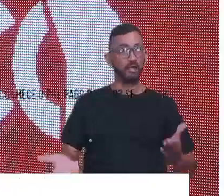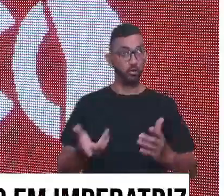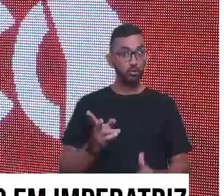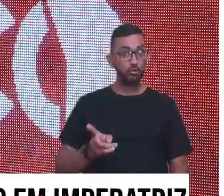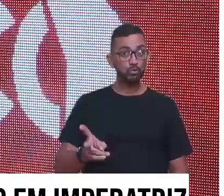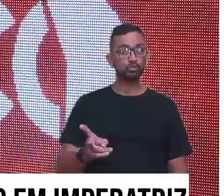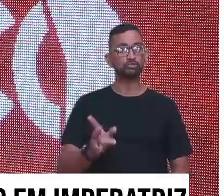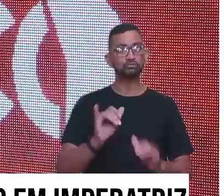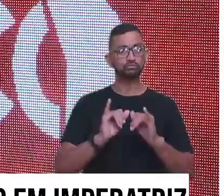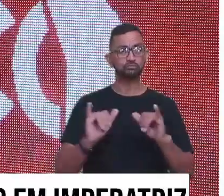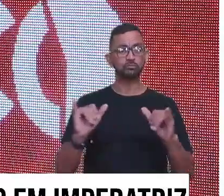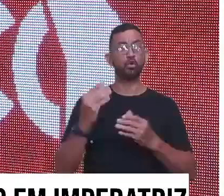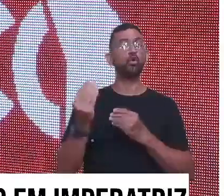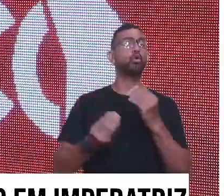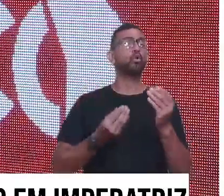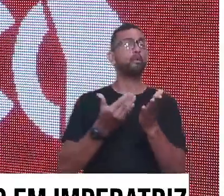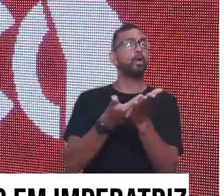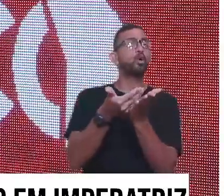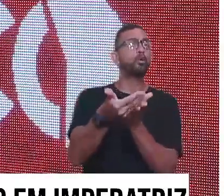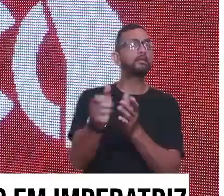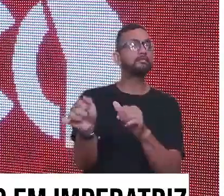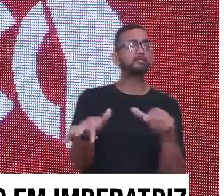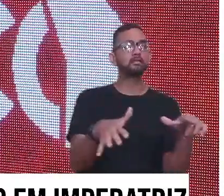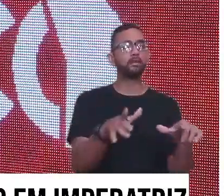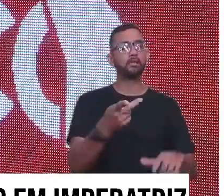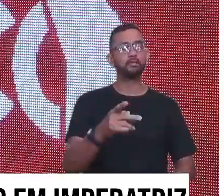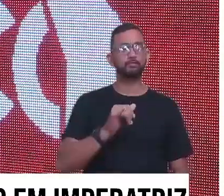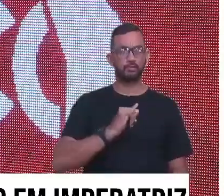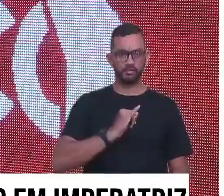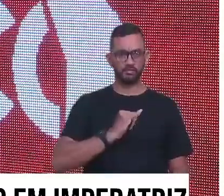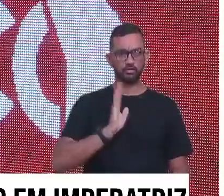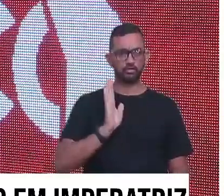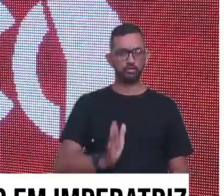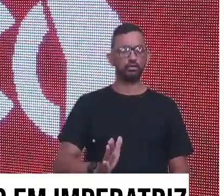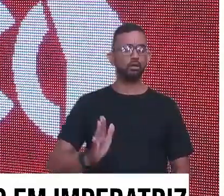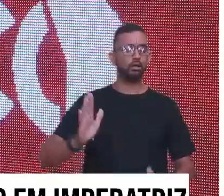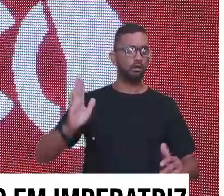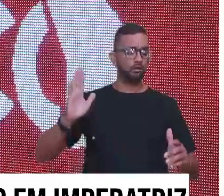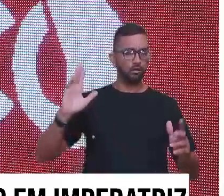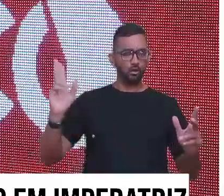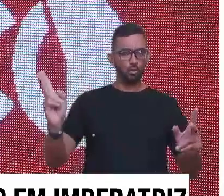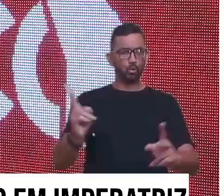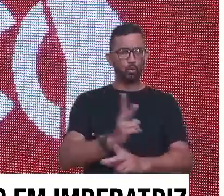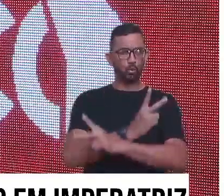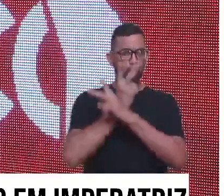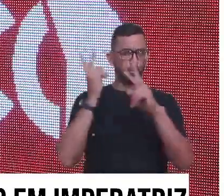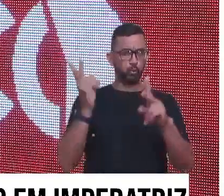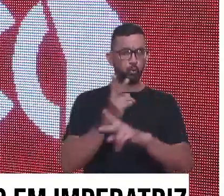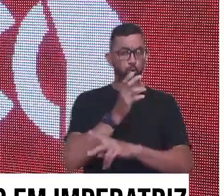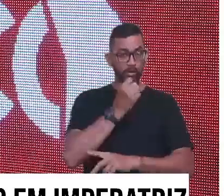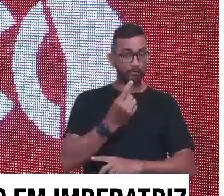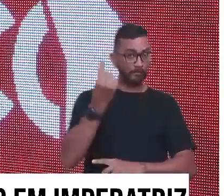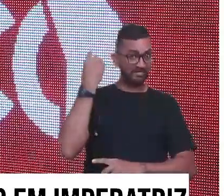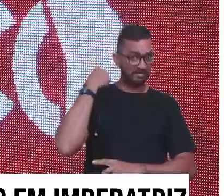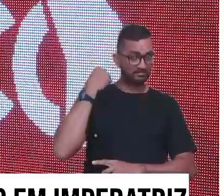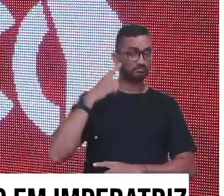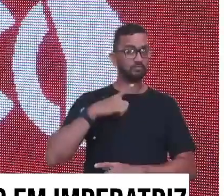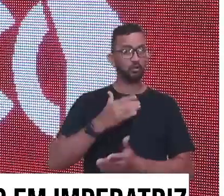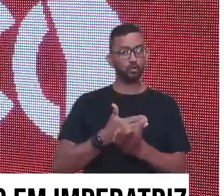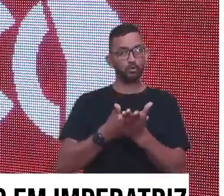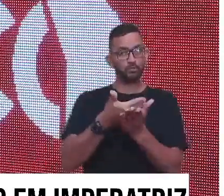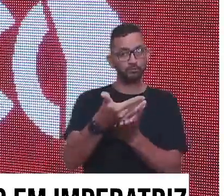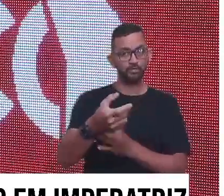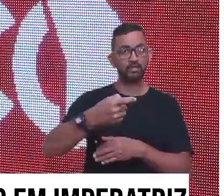Vamos seguir agora, gente, atualizando como é que começa essa semana em Imperatriz, depois de toda aquela ventania do último sábado.